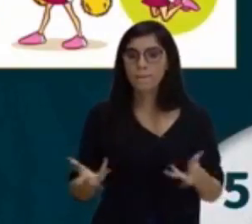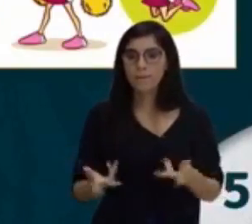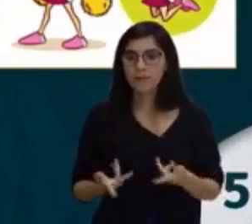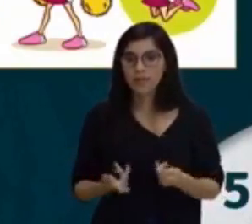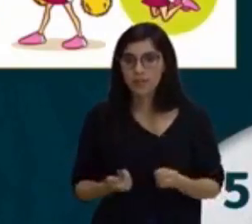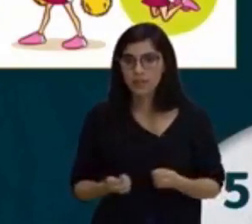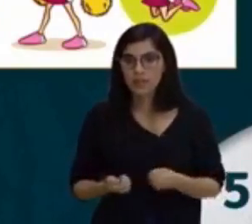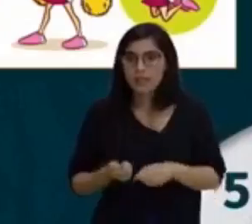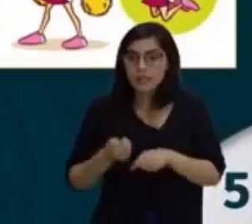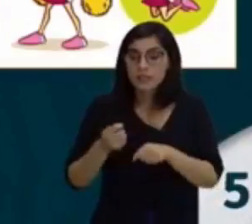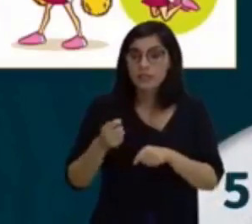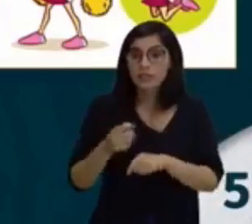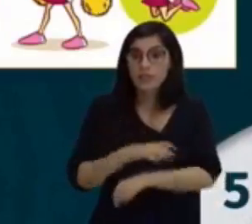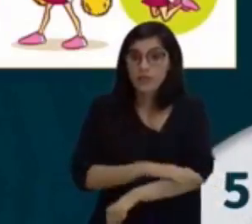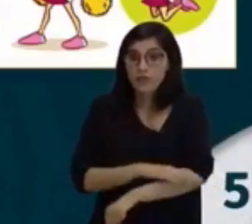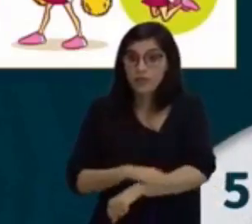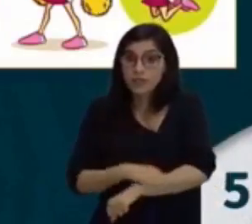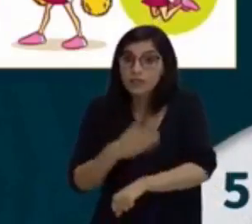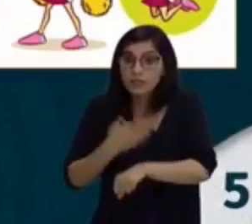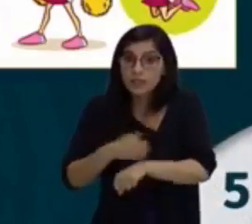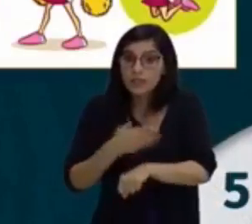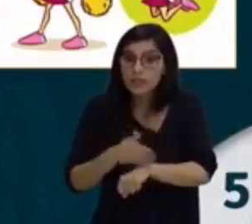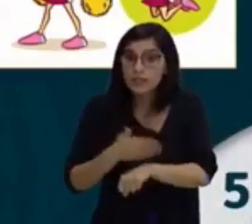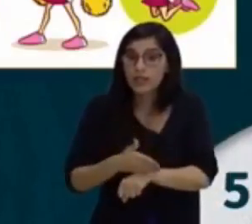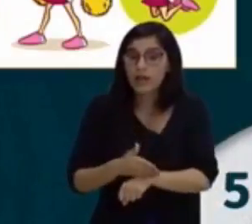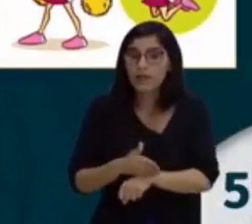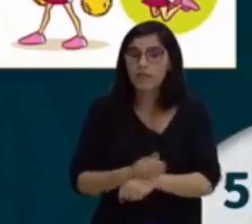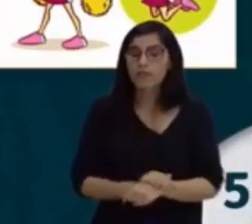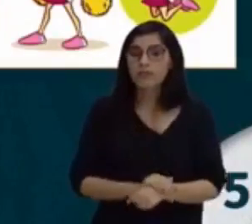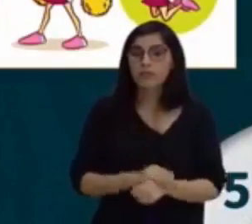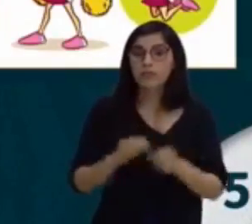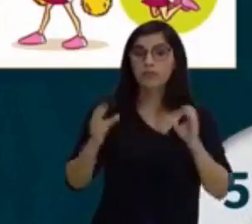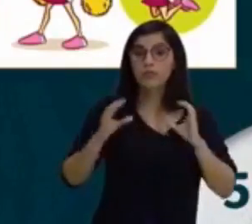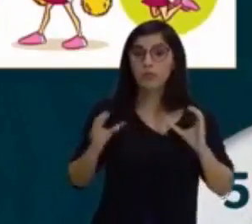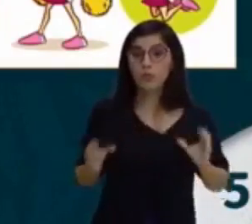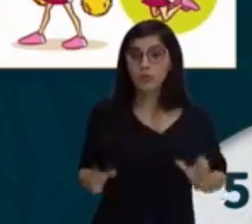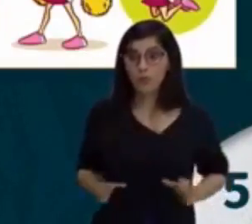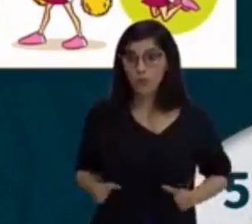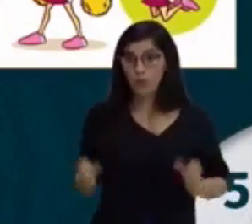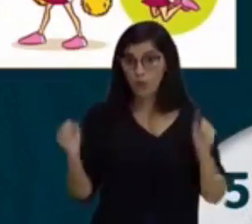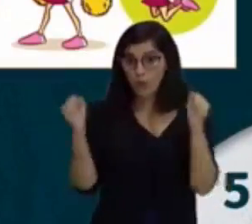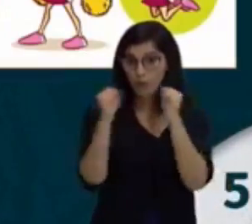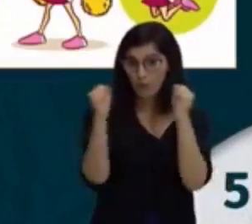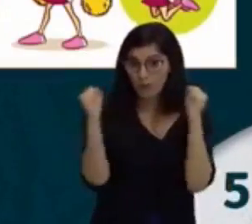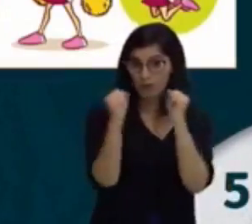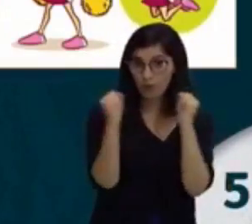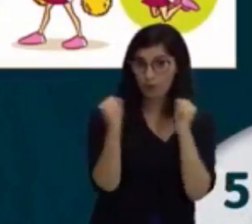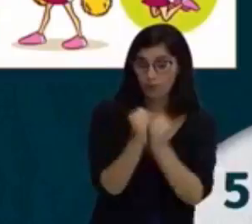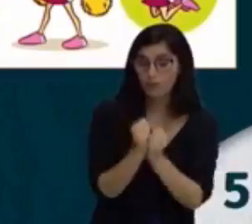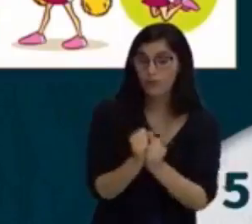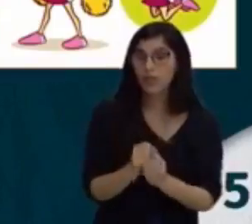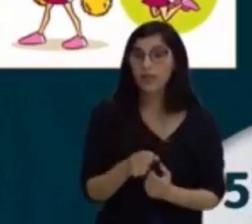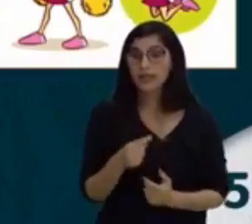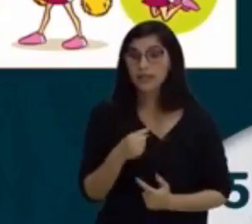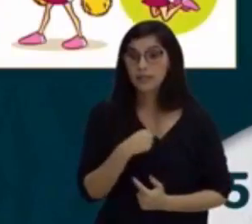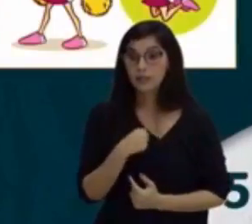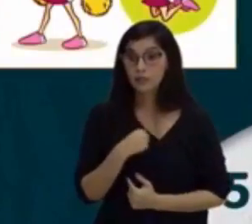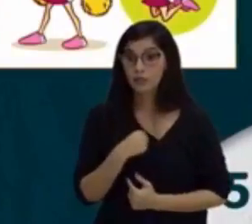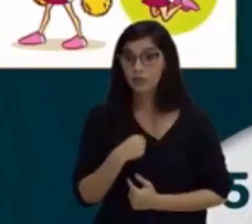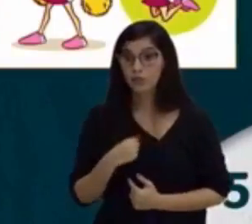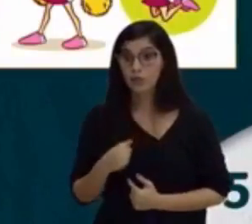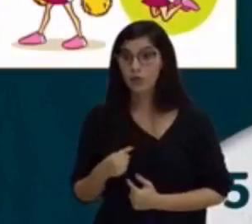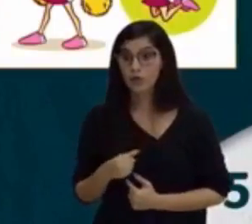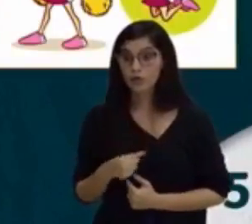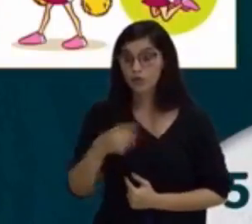Atributos físicos treináveis. Num organismo humano, por um acaso, nós somos esses seres que podem